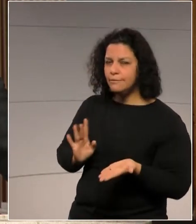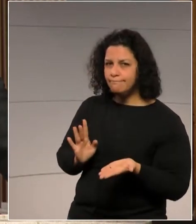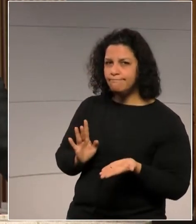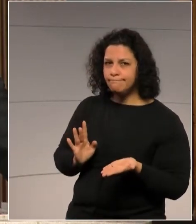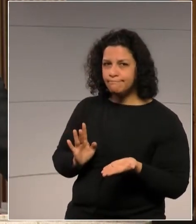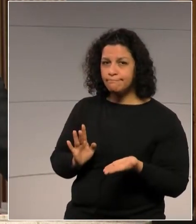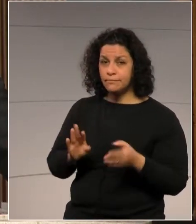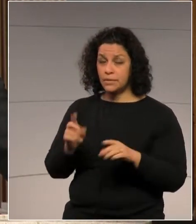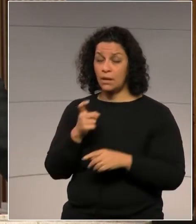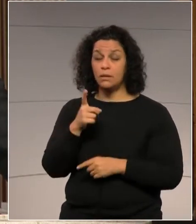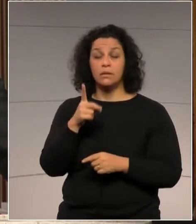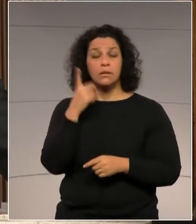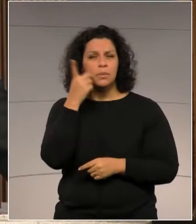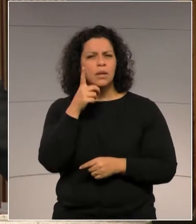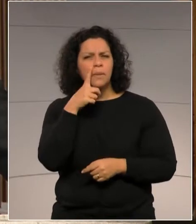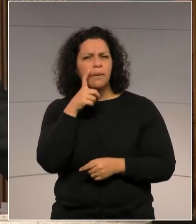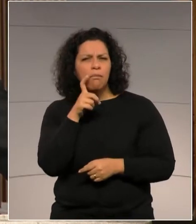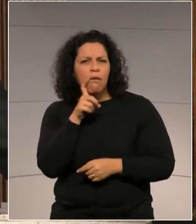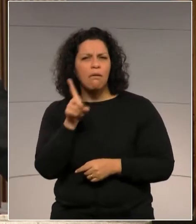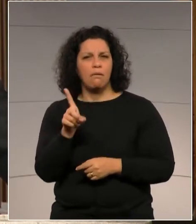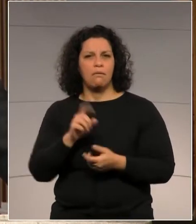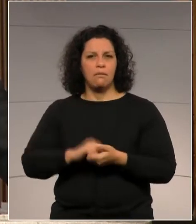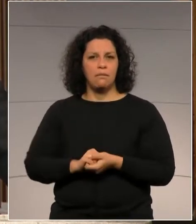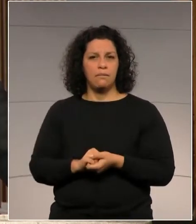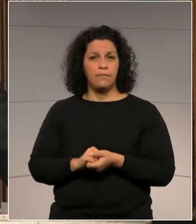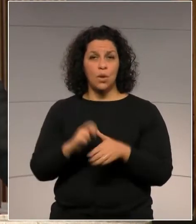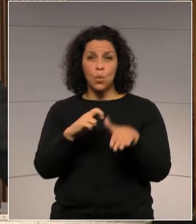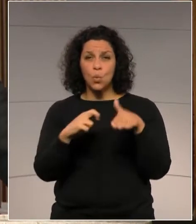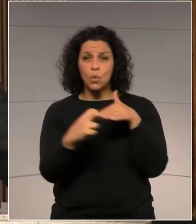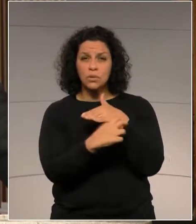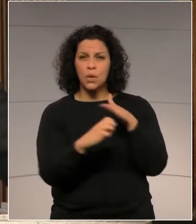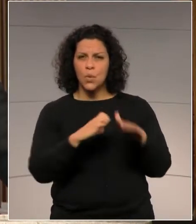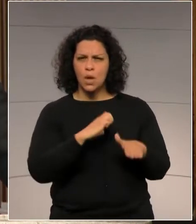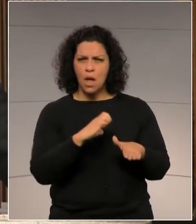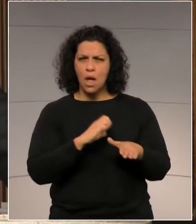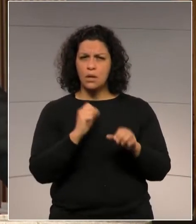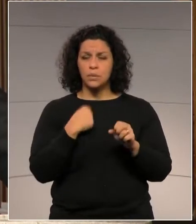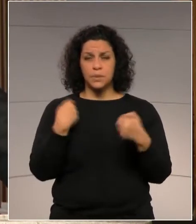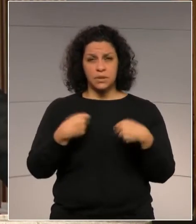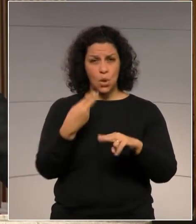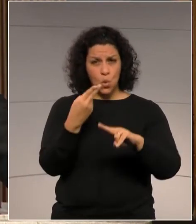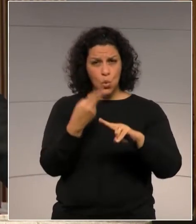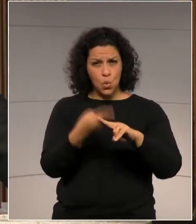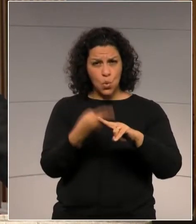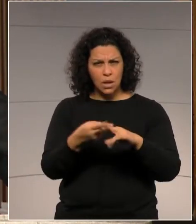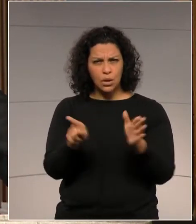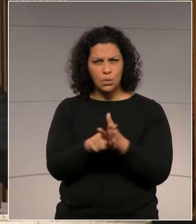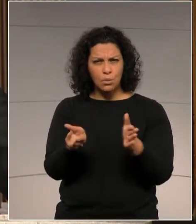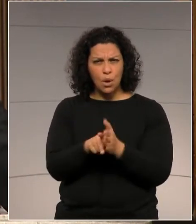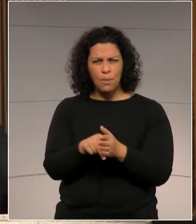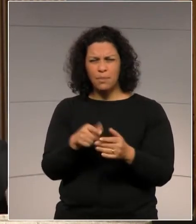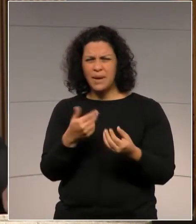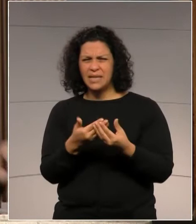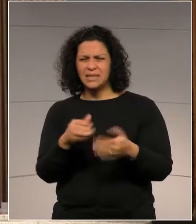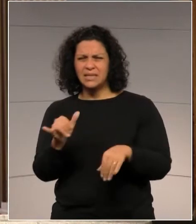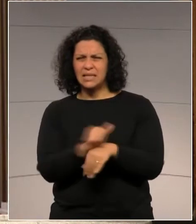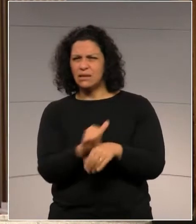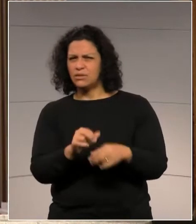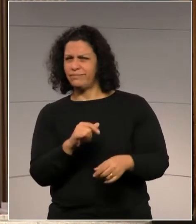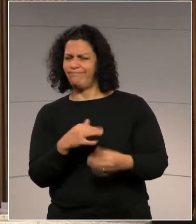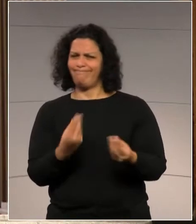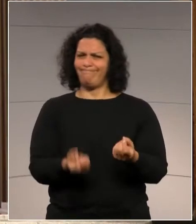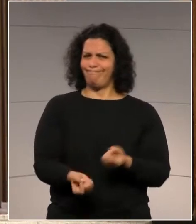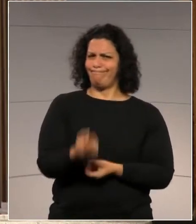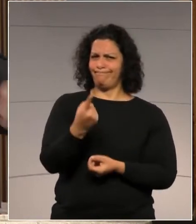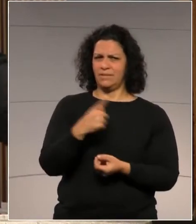E, deputado Michele, o Conselho de Ética tem sido usado nessa casa de uma forma tutuleviana. Eu